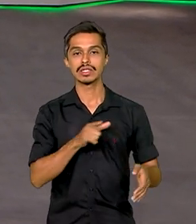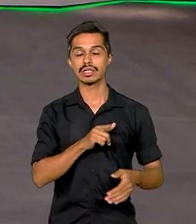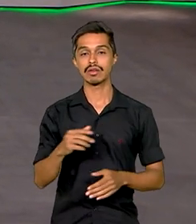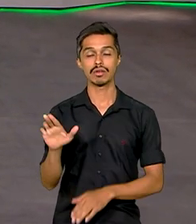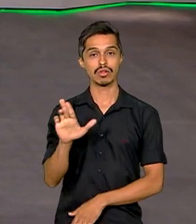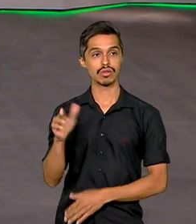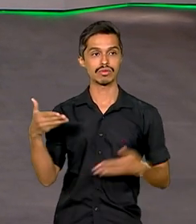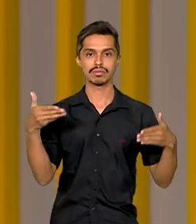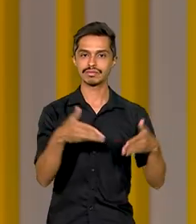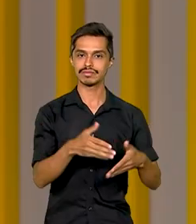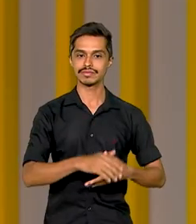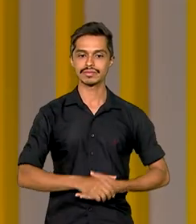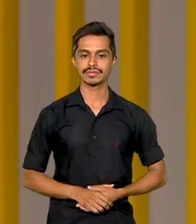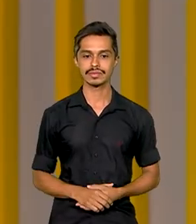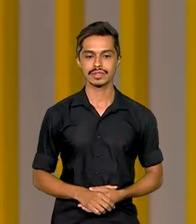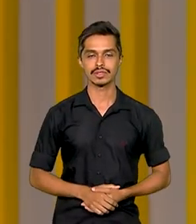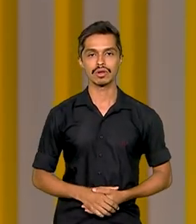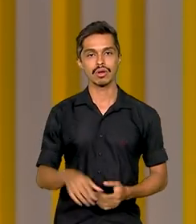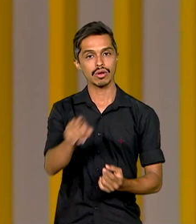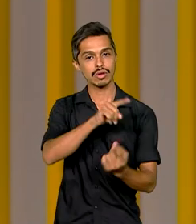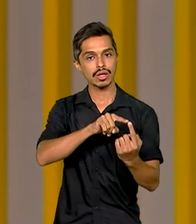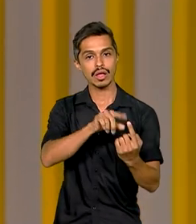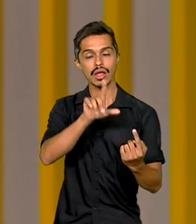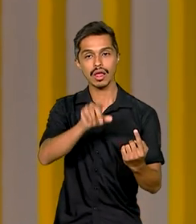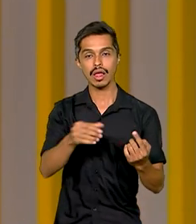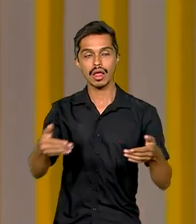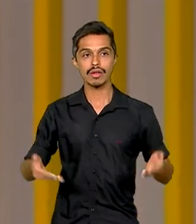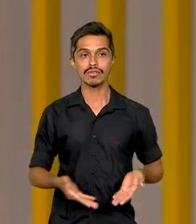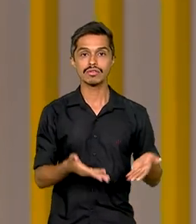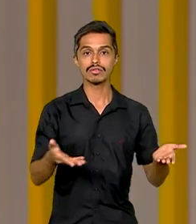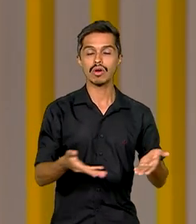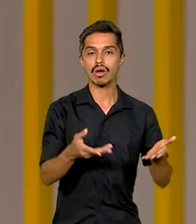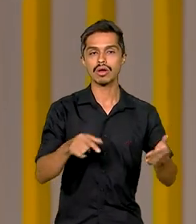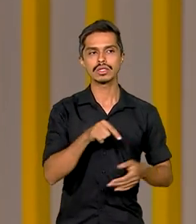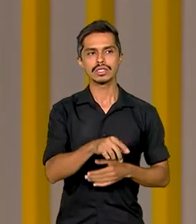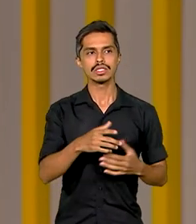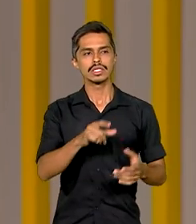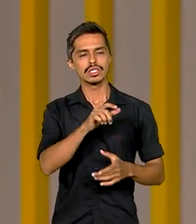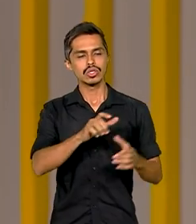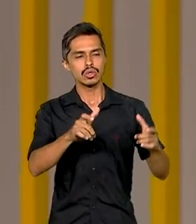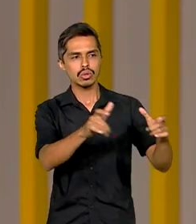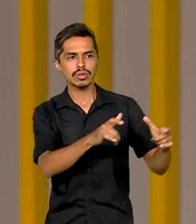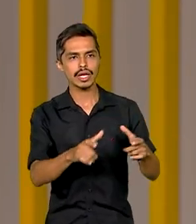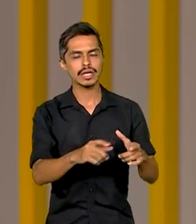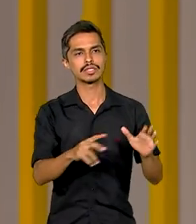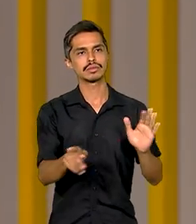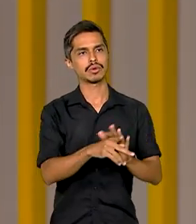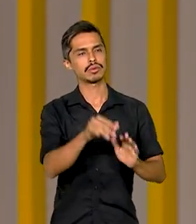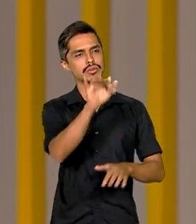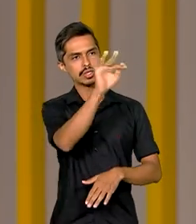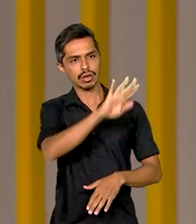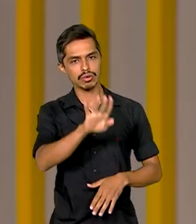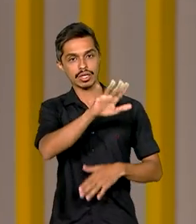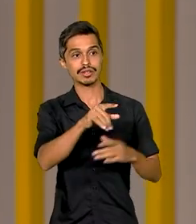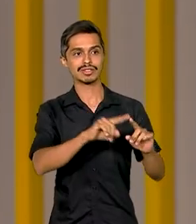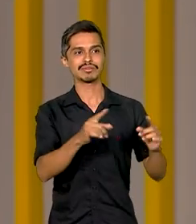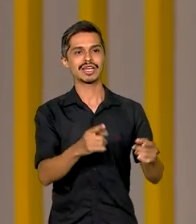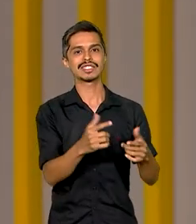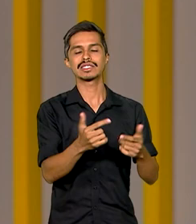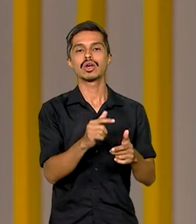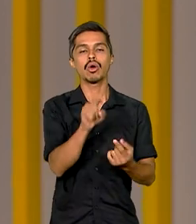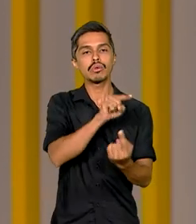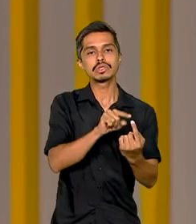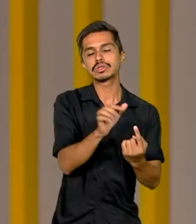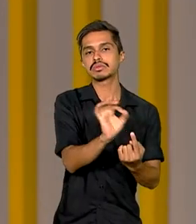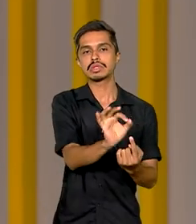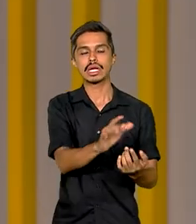presidente Lula. A meta é destinar para uso social imóveis da União que estejam fechados ou desocupados. Desde